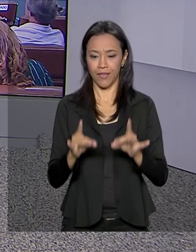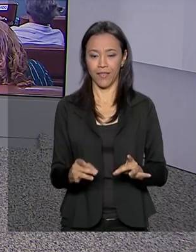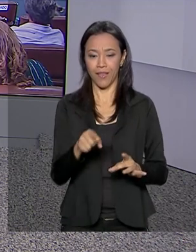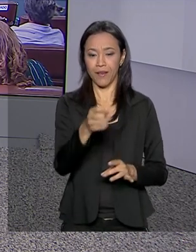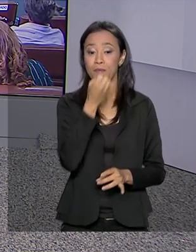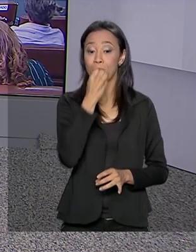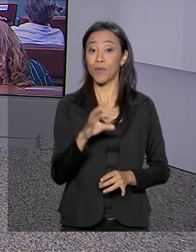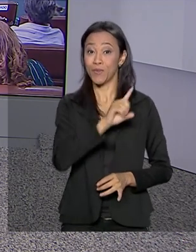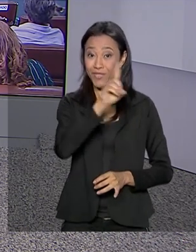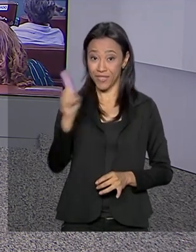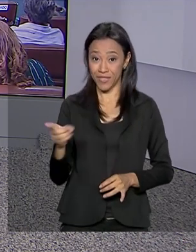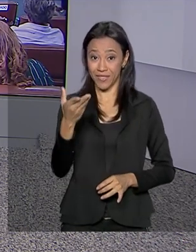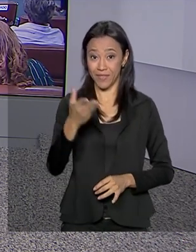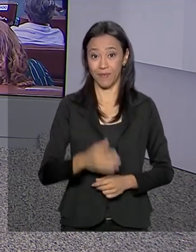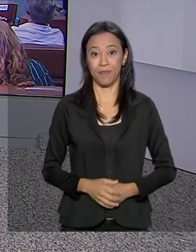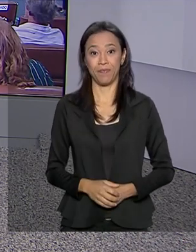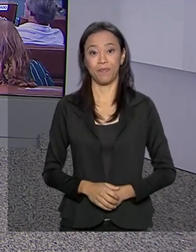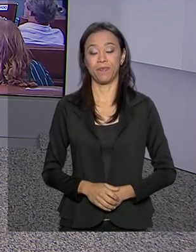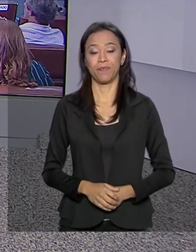Luciana!